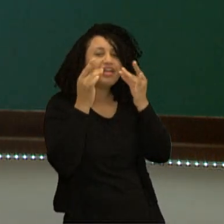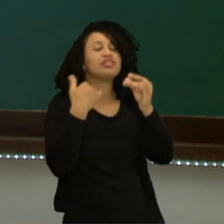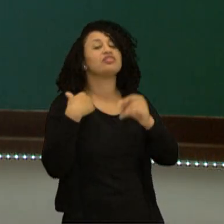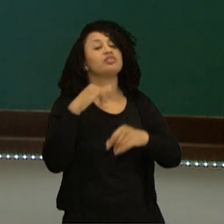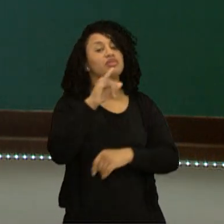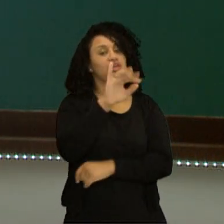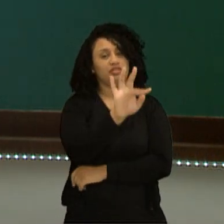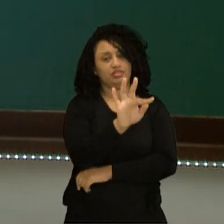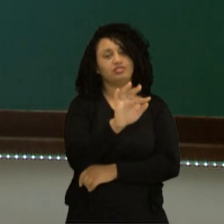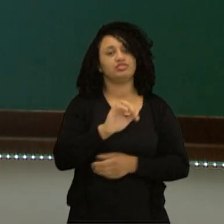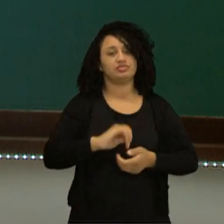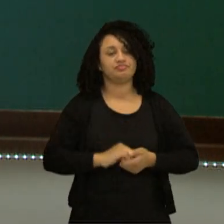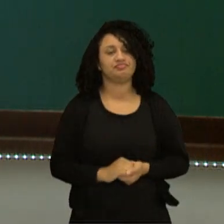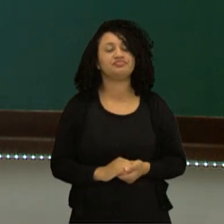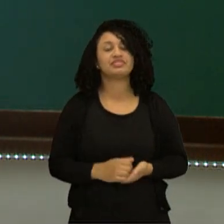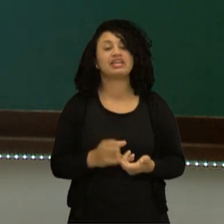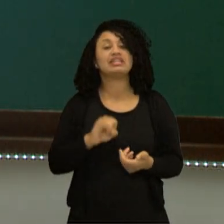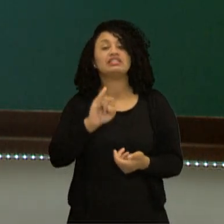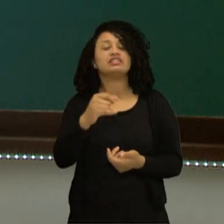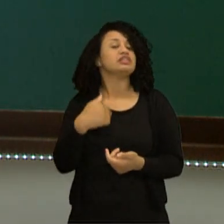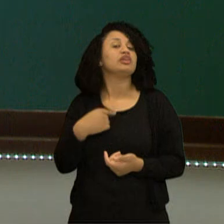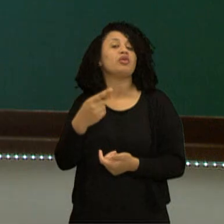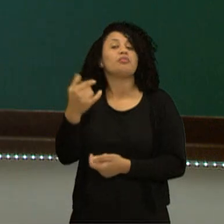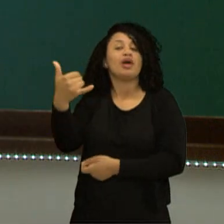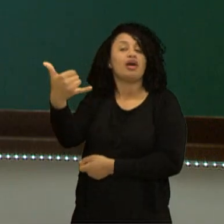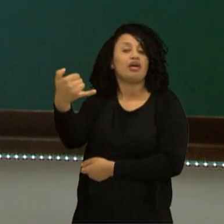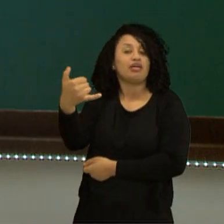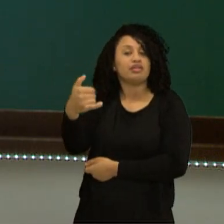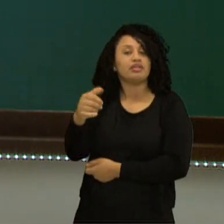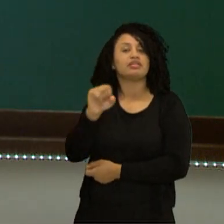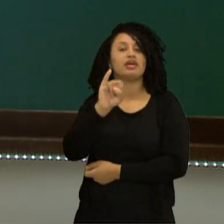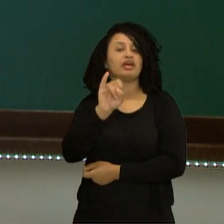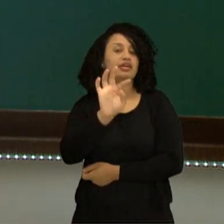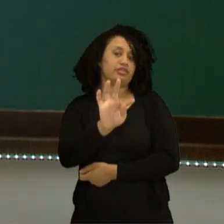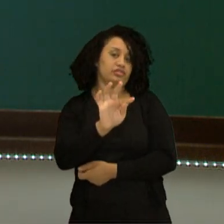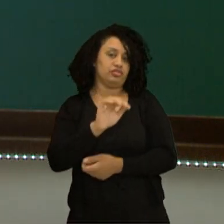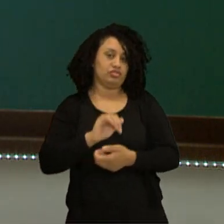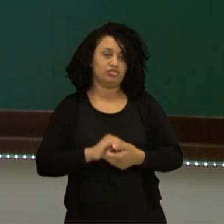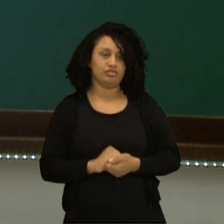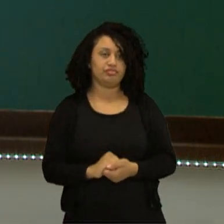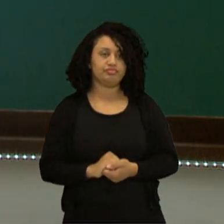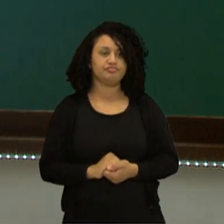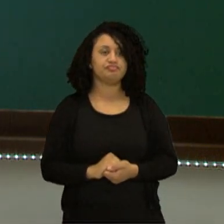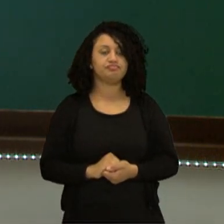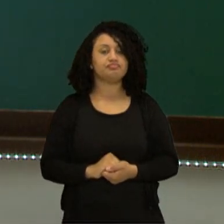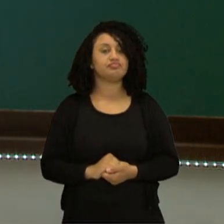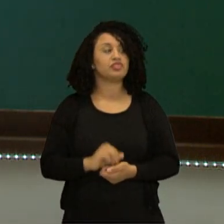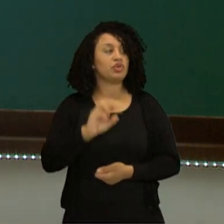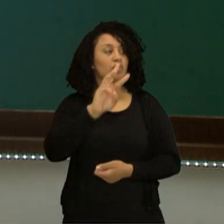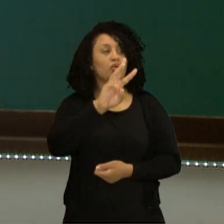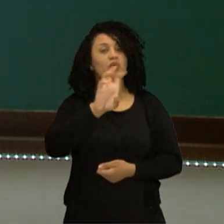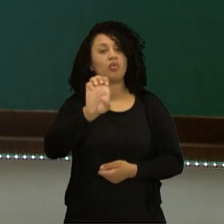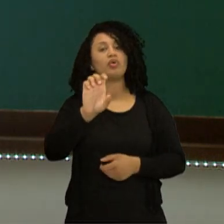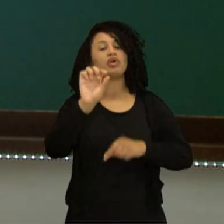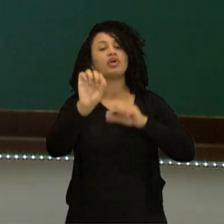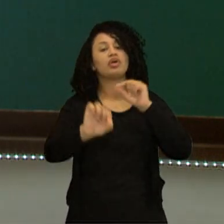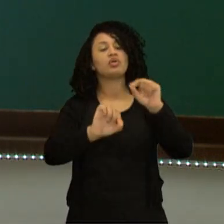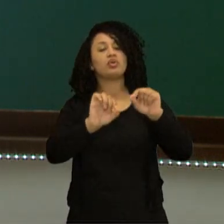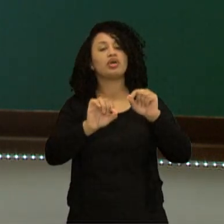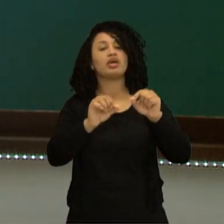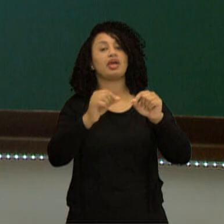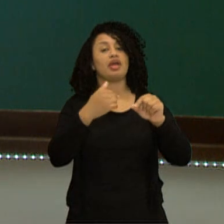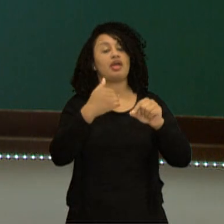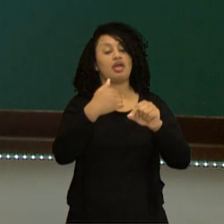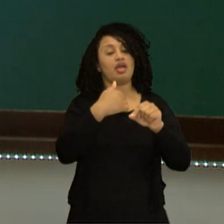vou usar it. Estou falando de uma caneta, it. Ok? O I é o plural de